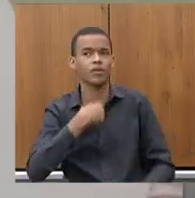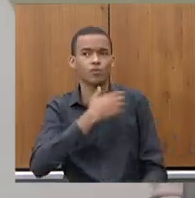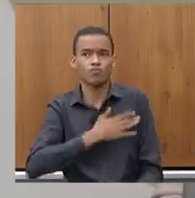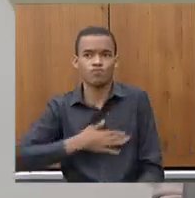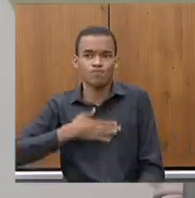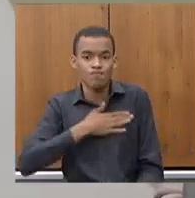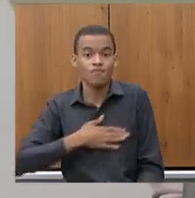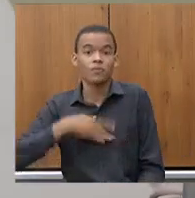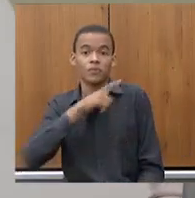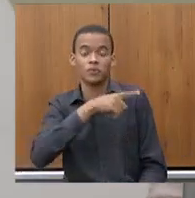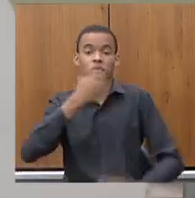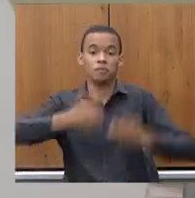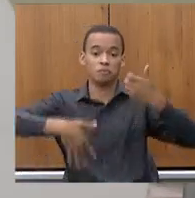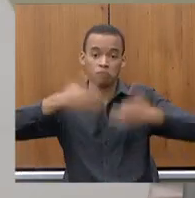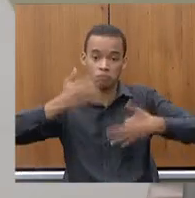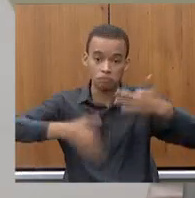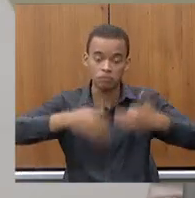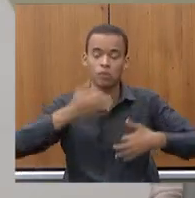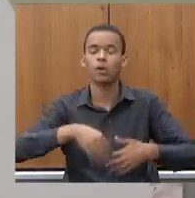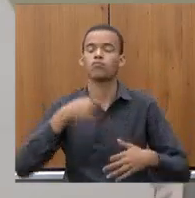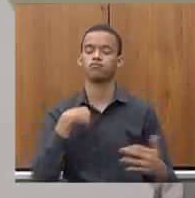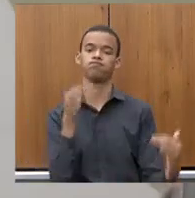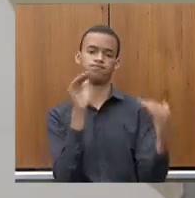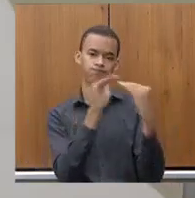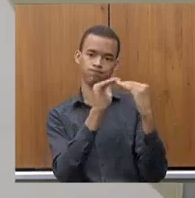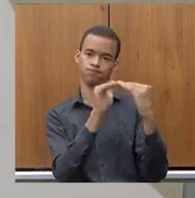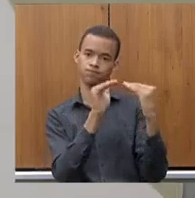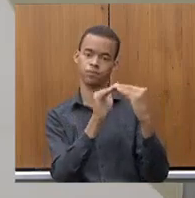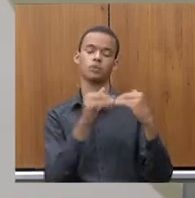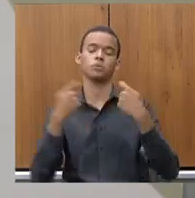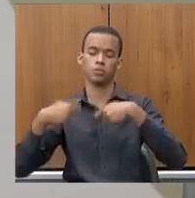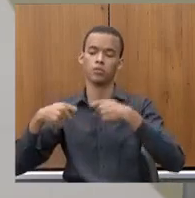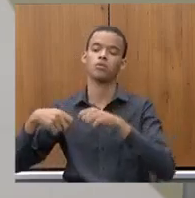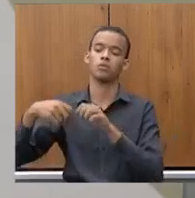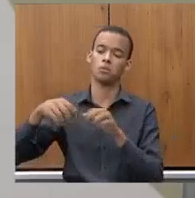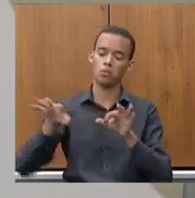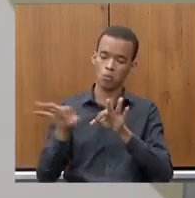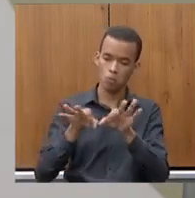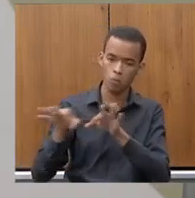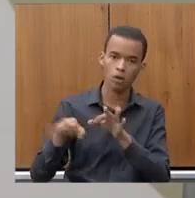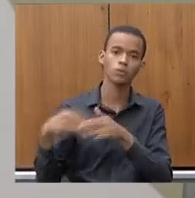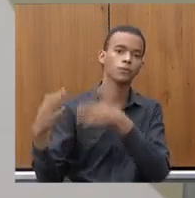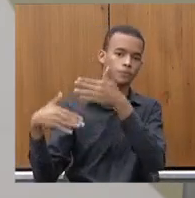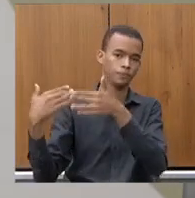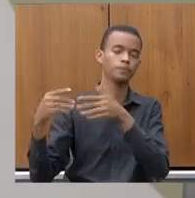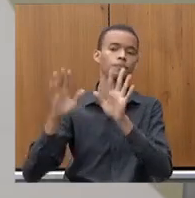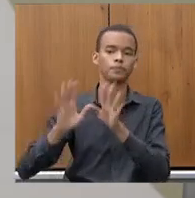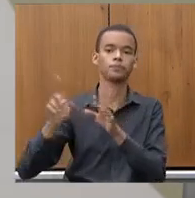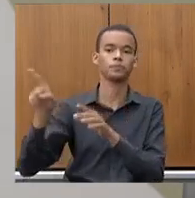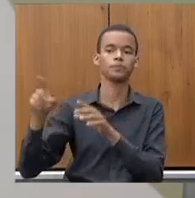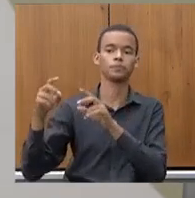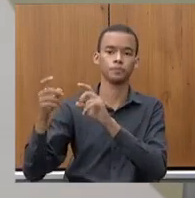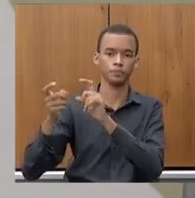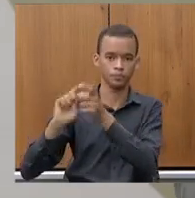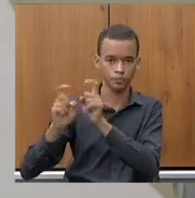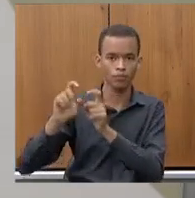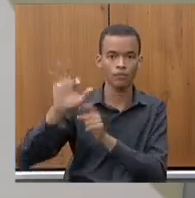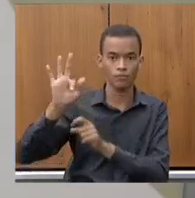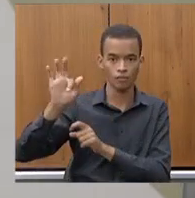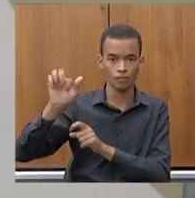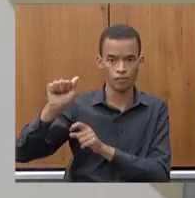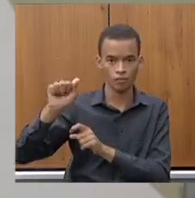aperfeiçoar os processos, já estamos tendo reuniões com a FAPMIG, o professor Beirão totalmente